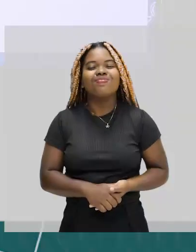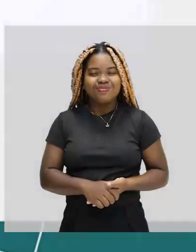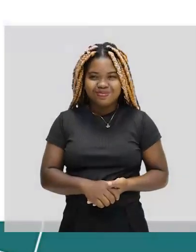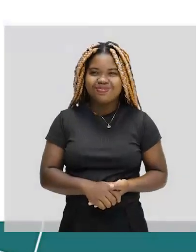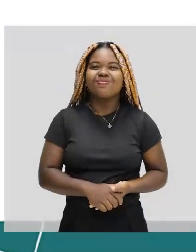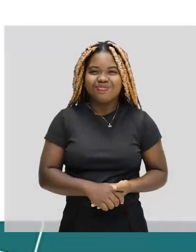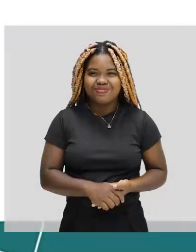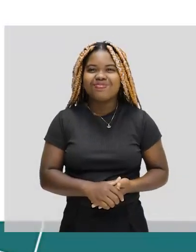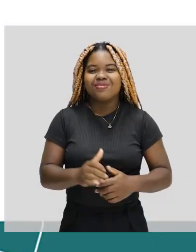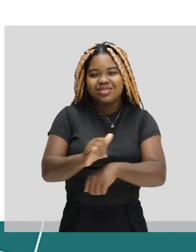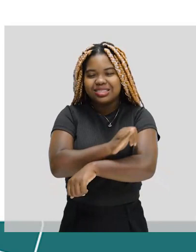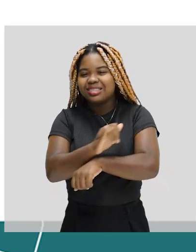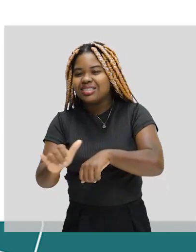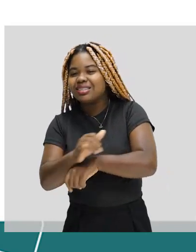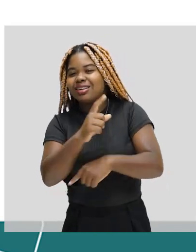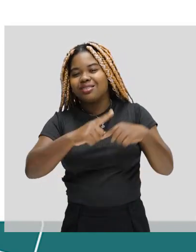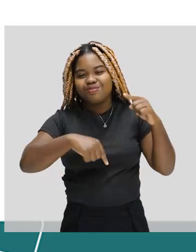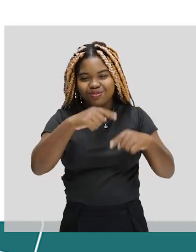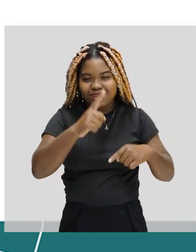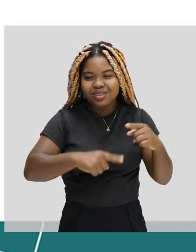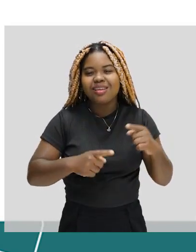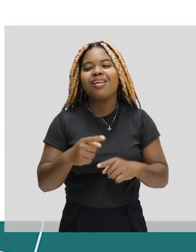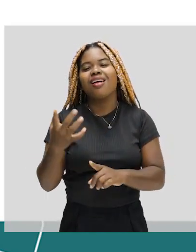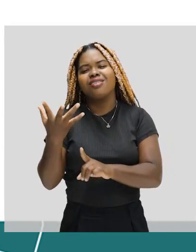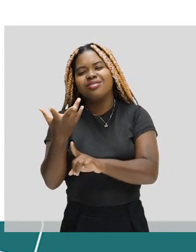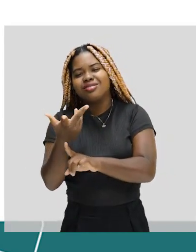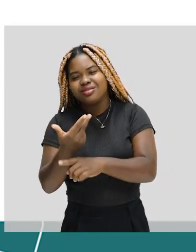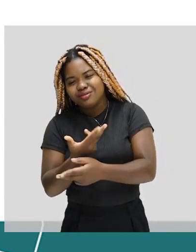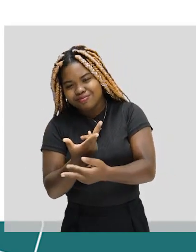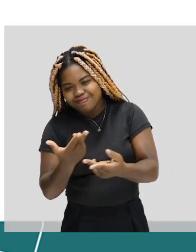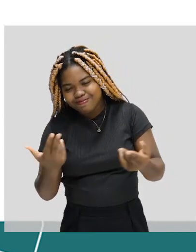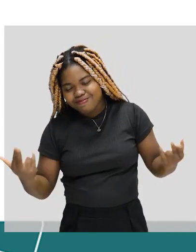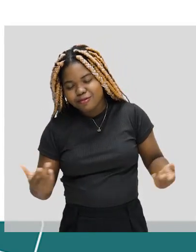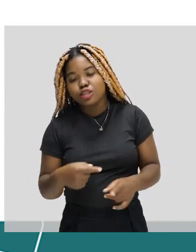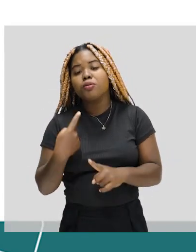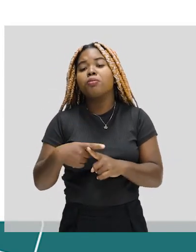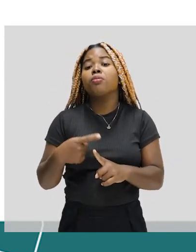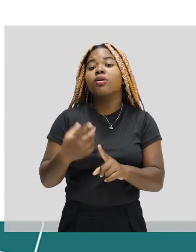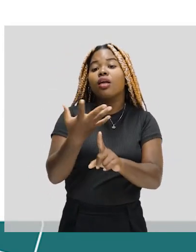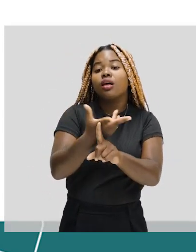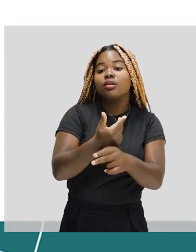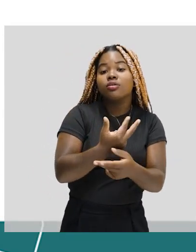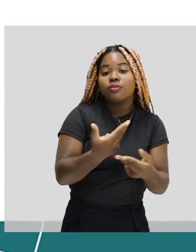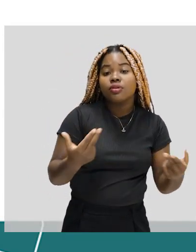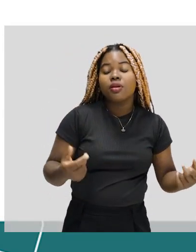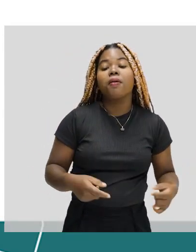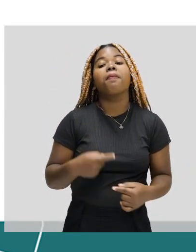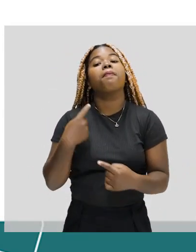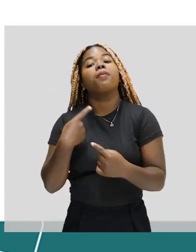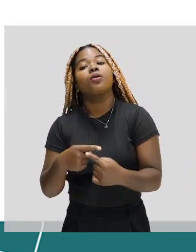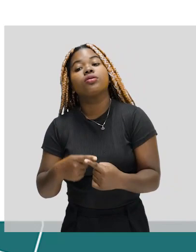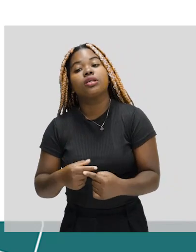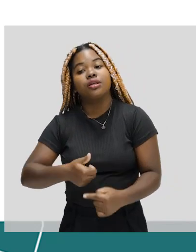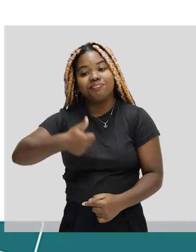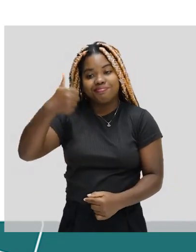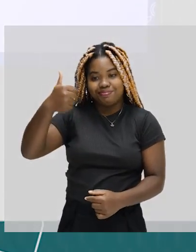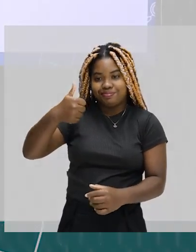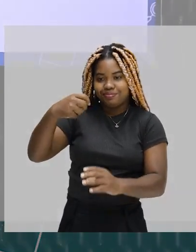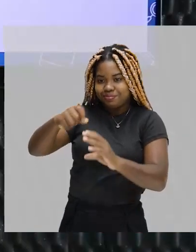e matérias de artes diversas. Por que eu coloquei artes diversas? Porque no primeiro módulo, na primeira aula, nós falamos